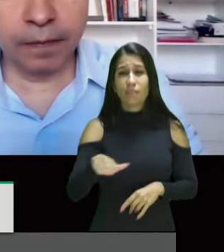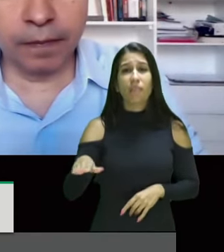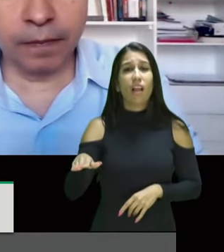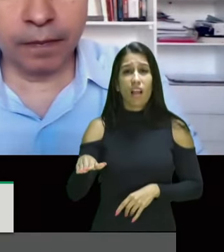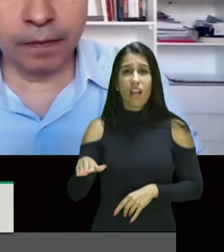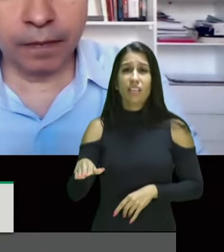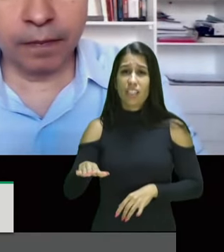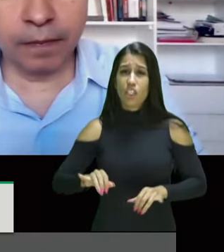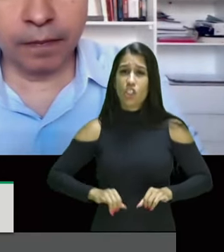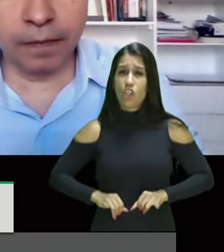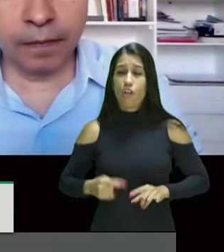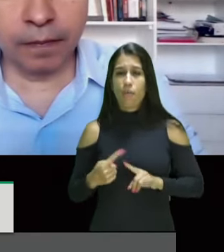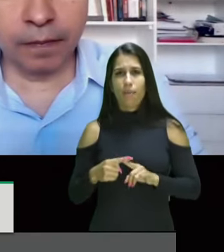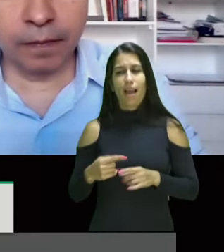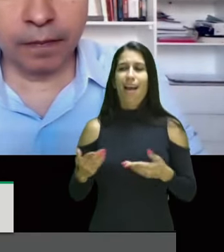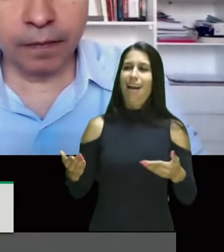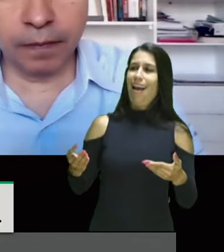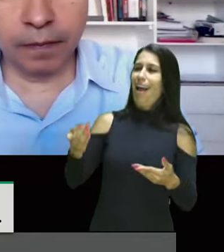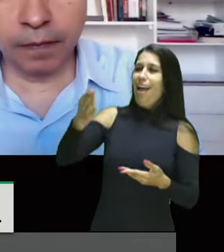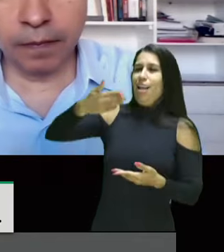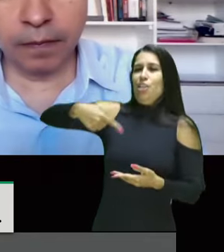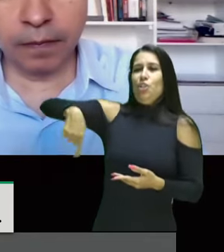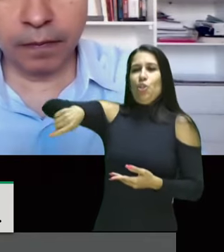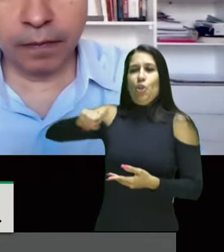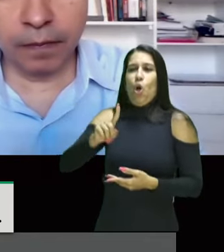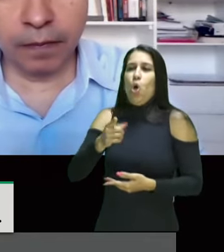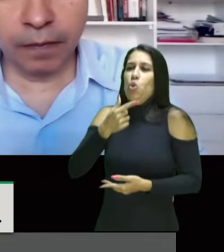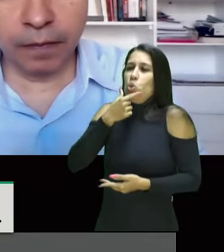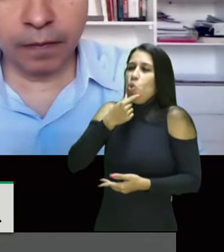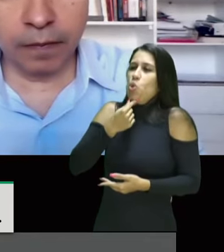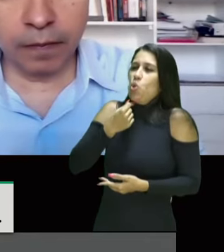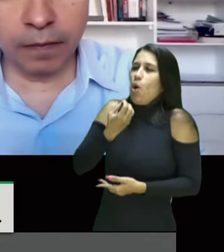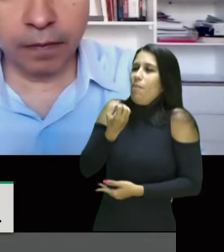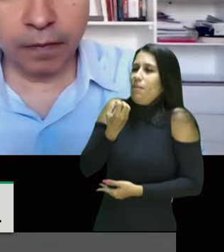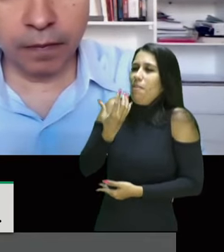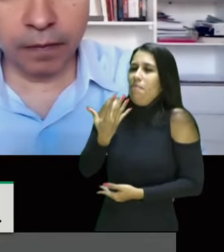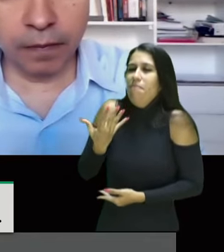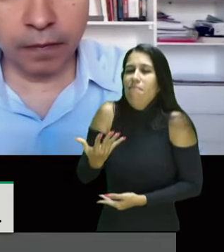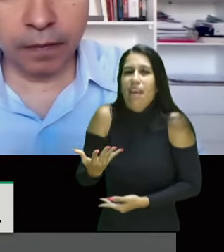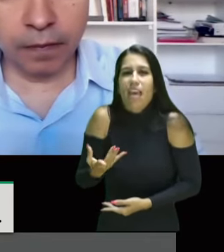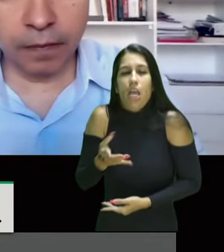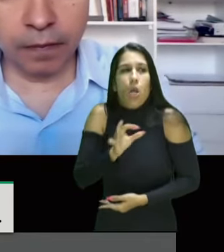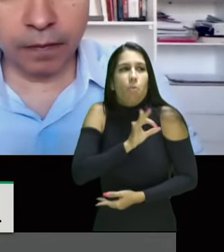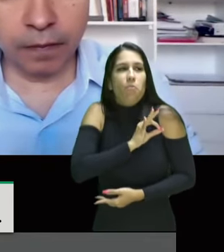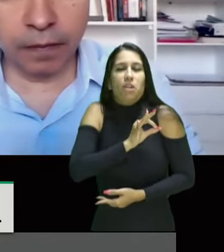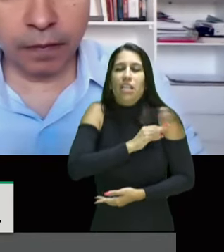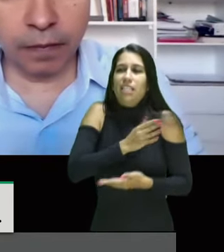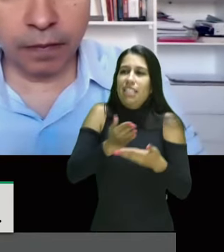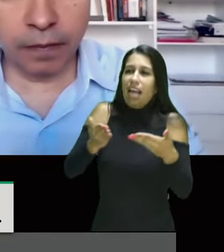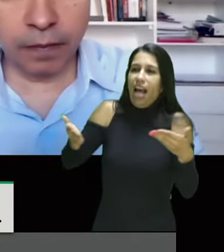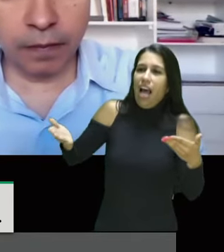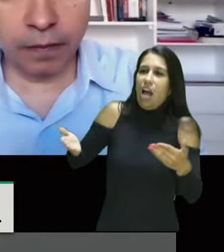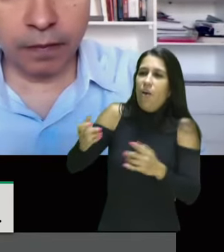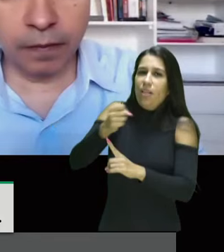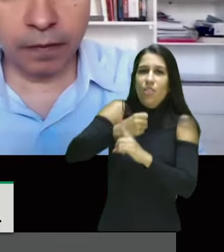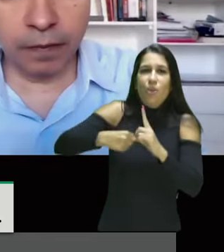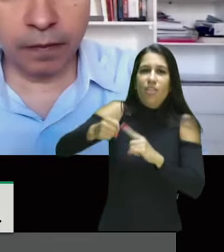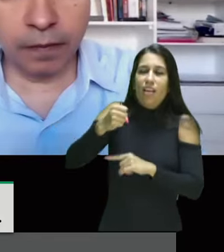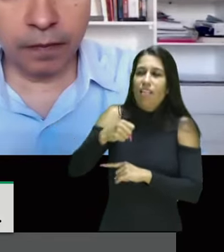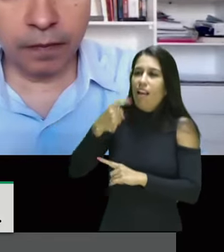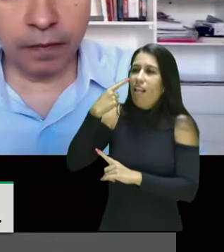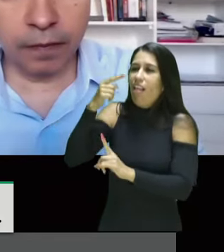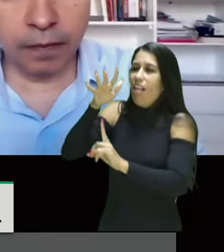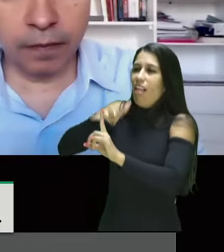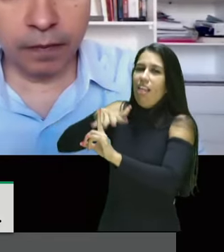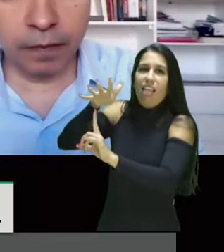fazem isso porque é assim que eles são vistos na sociedade e